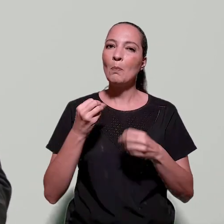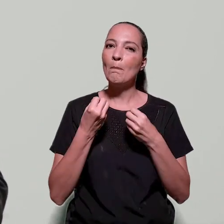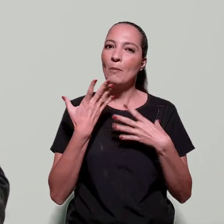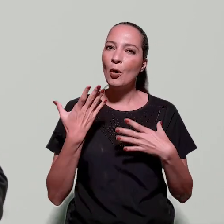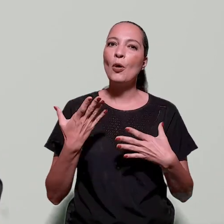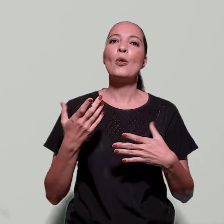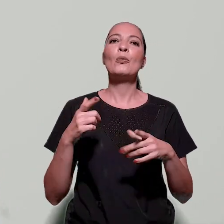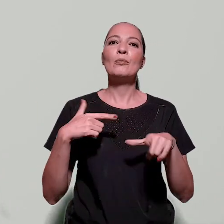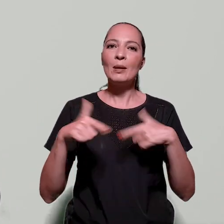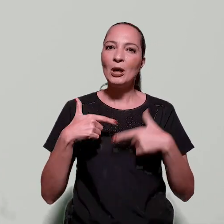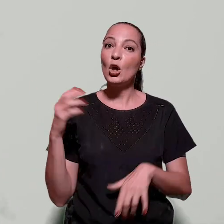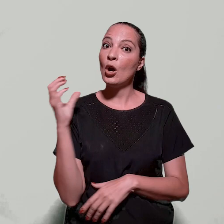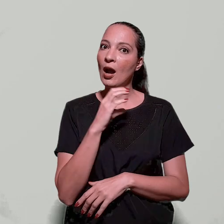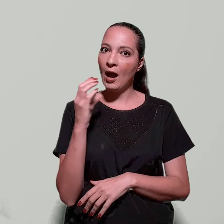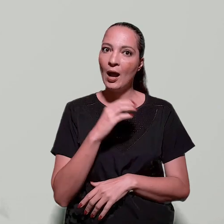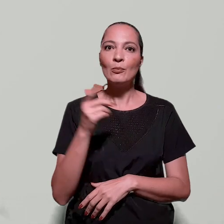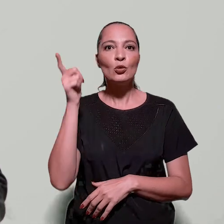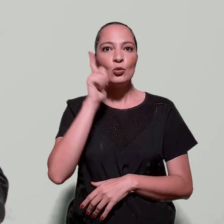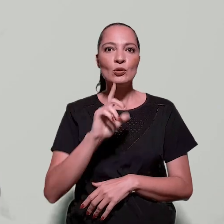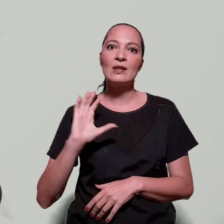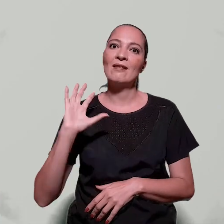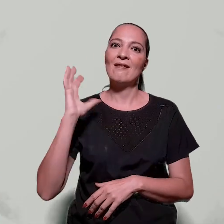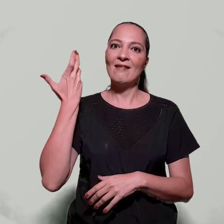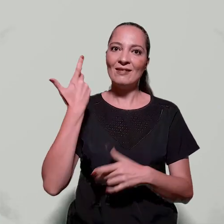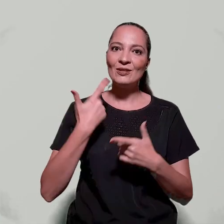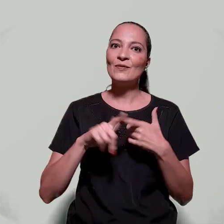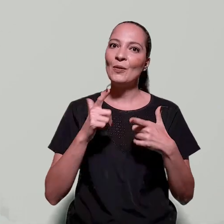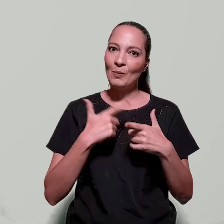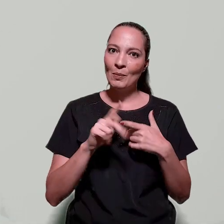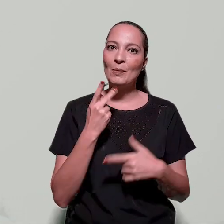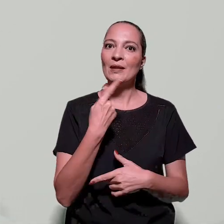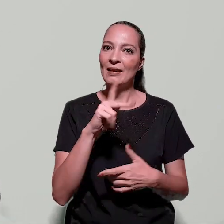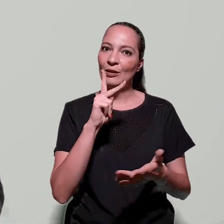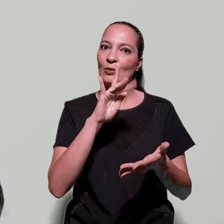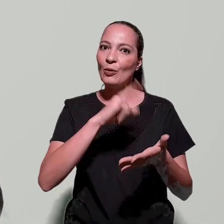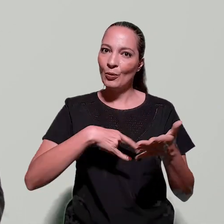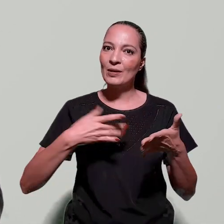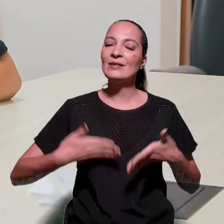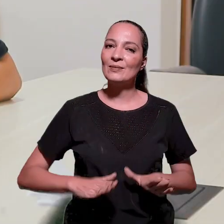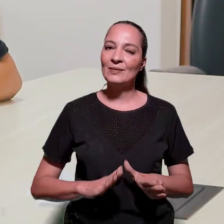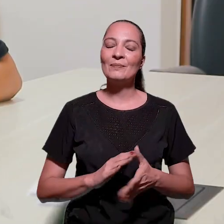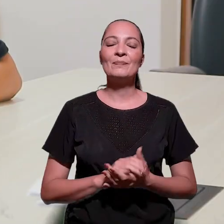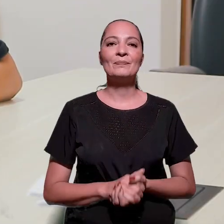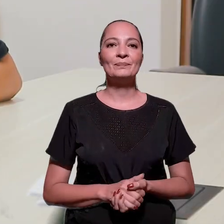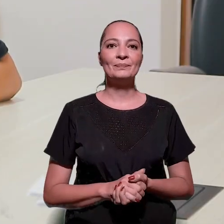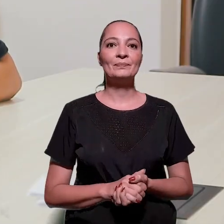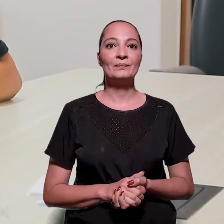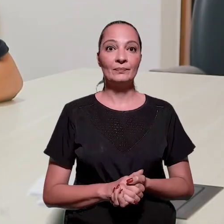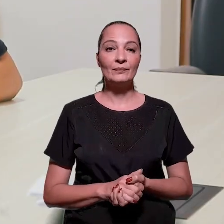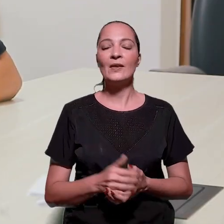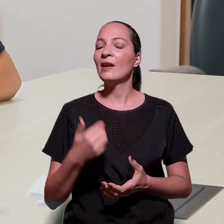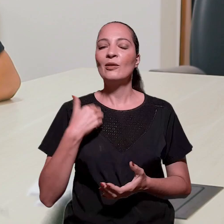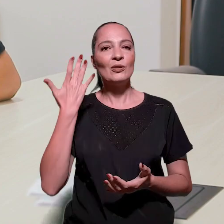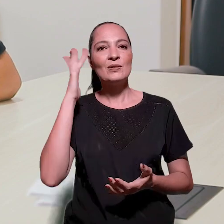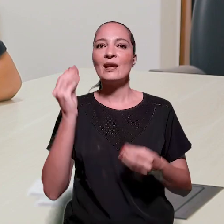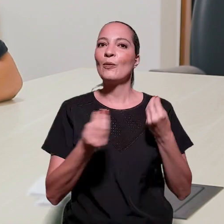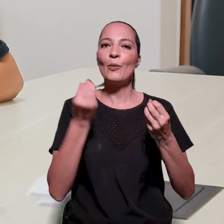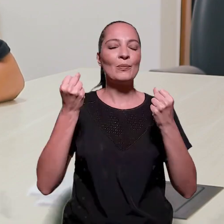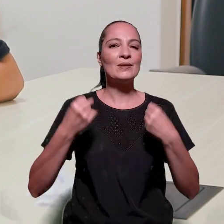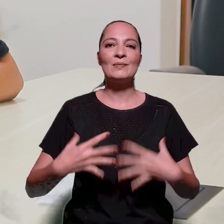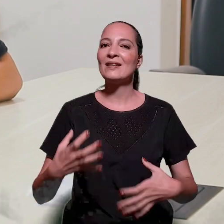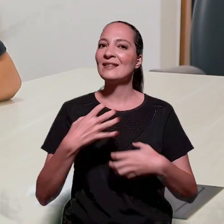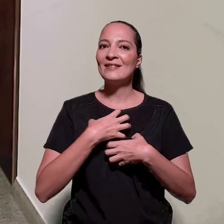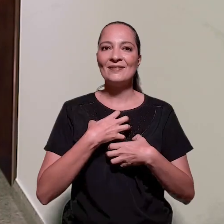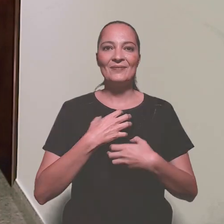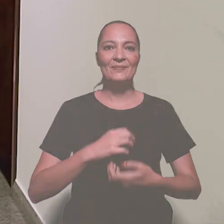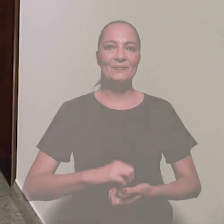eficiente e muito rápida conseguiram fazer o reconhecimento dessa paternidade no documento. E eu não tenho palavras para descrever a